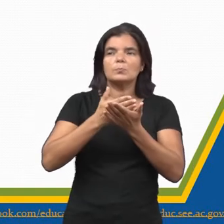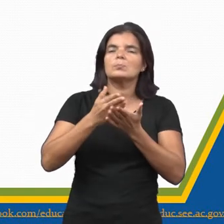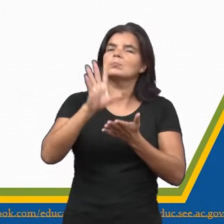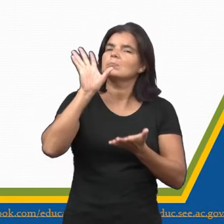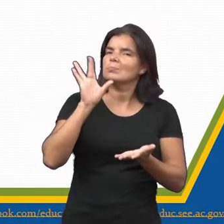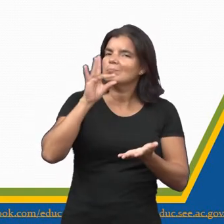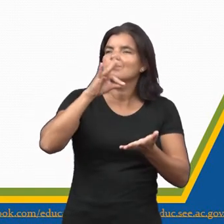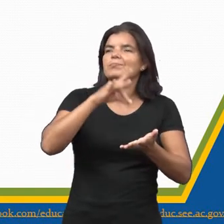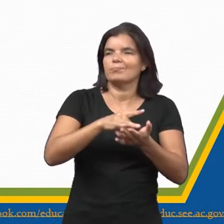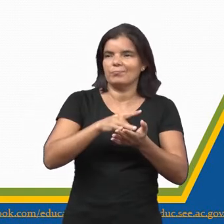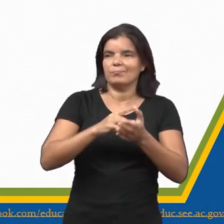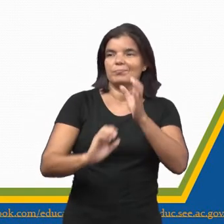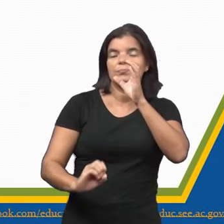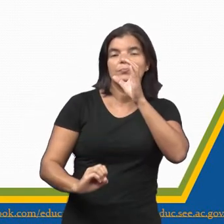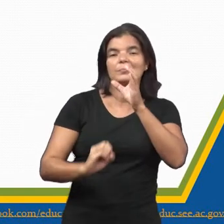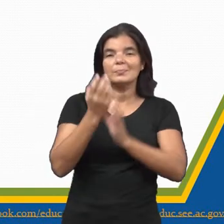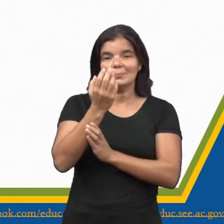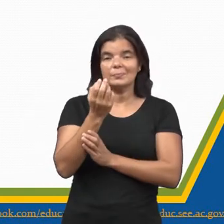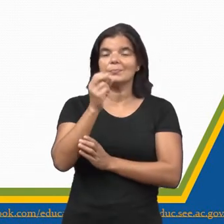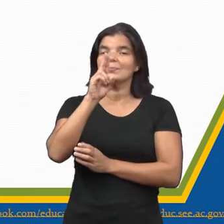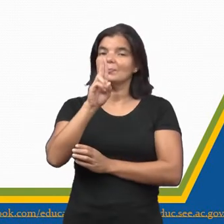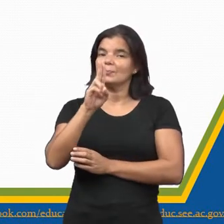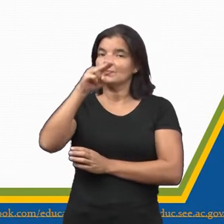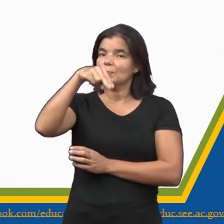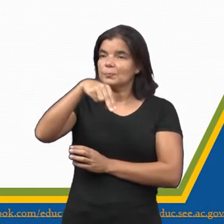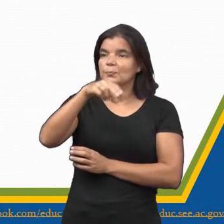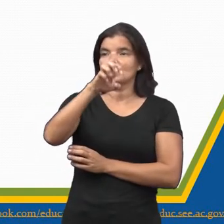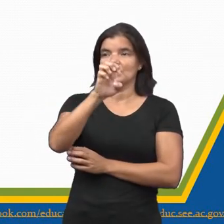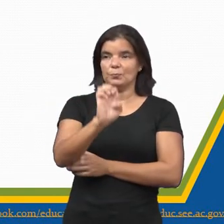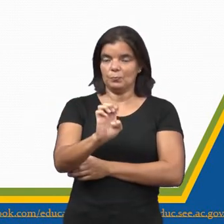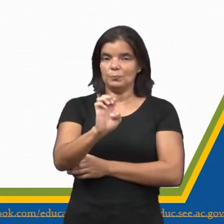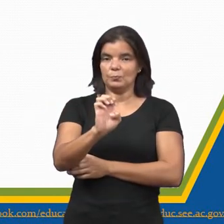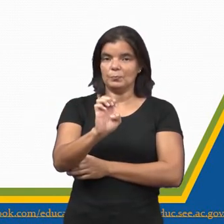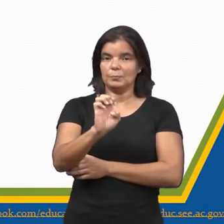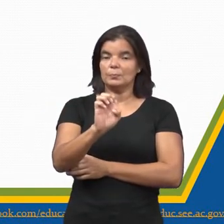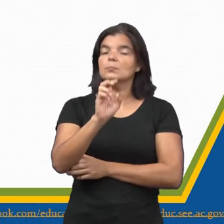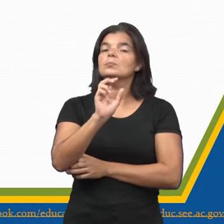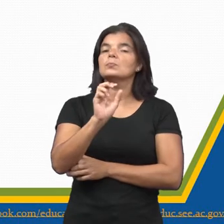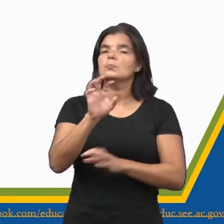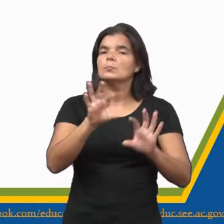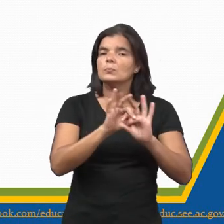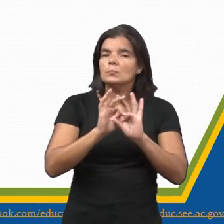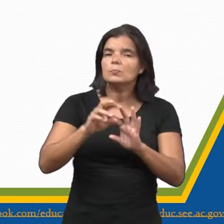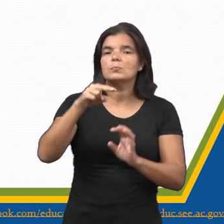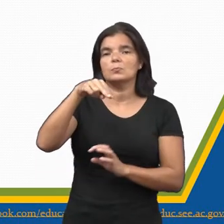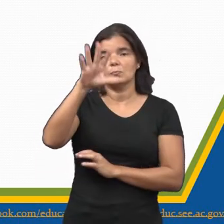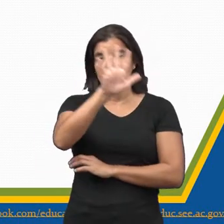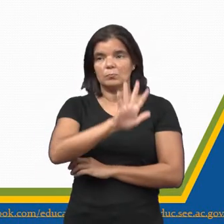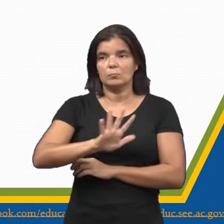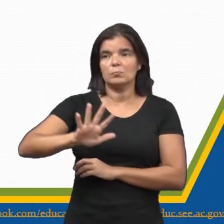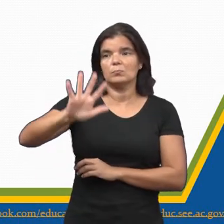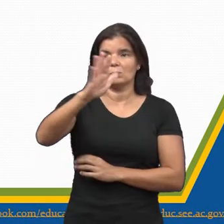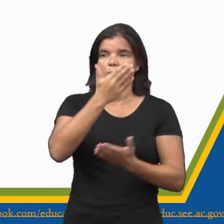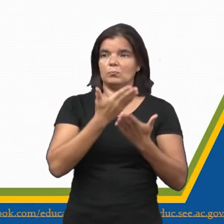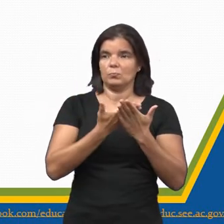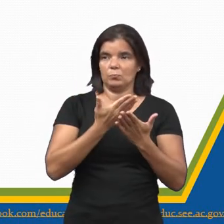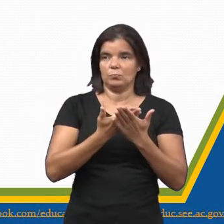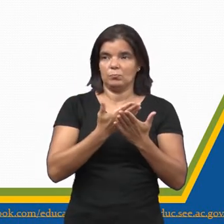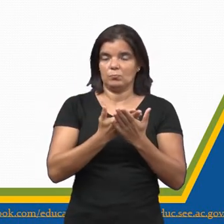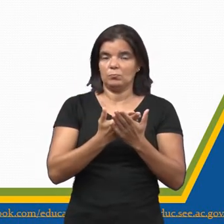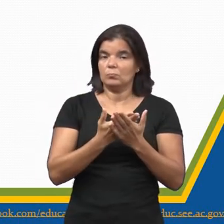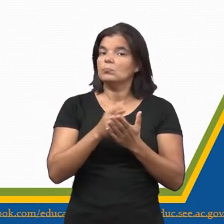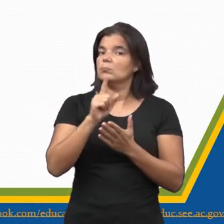começaram, de fato, a partir da fundação da UNE, a União Nacional dos Estudantes.